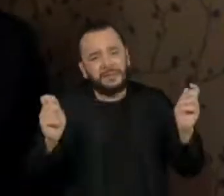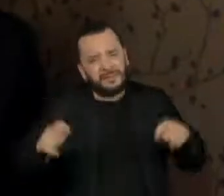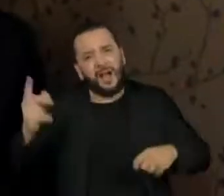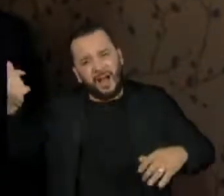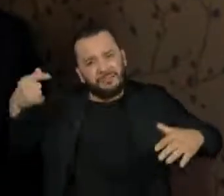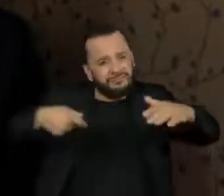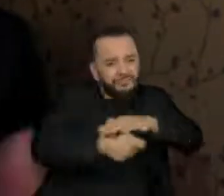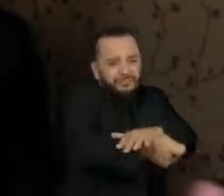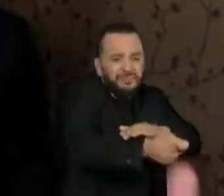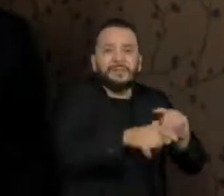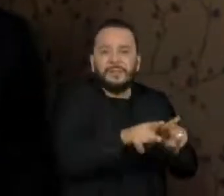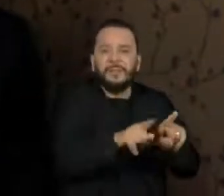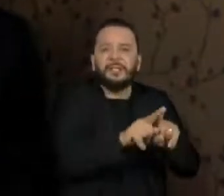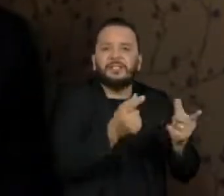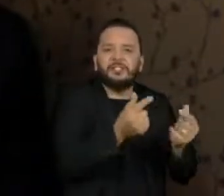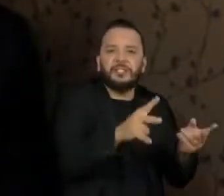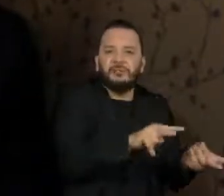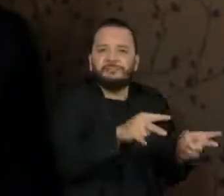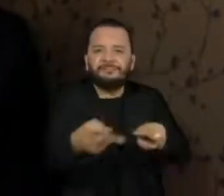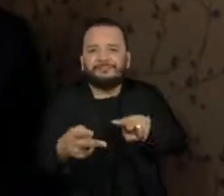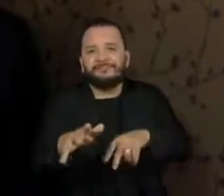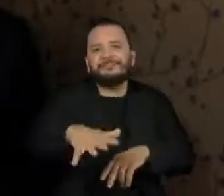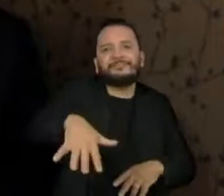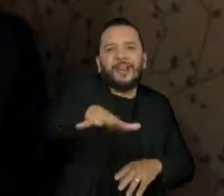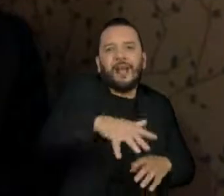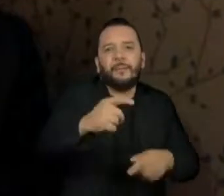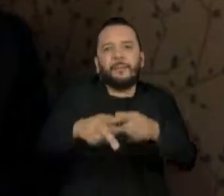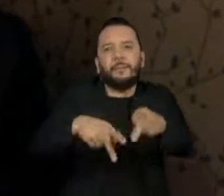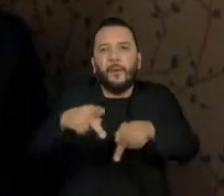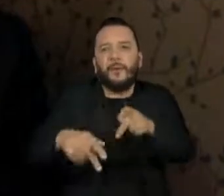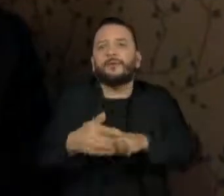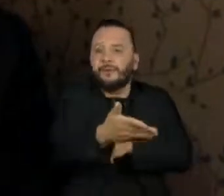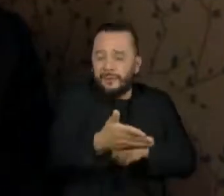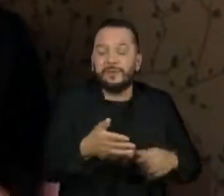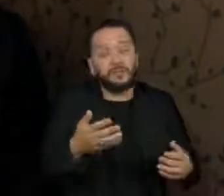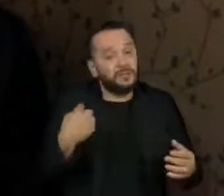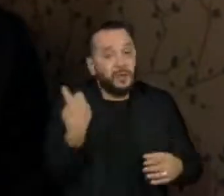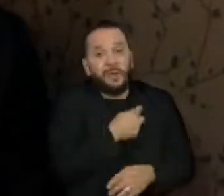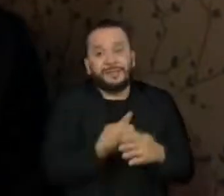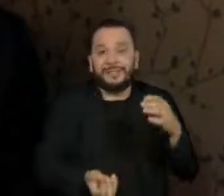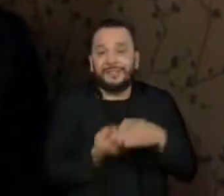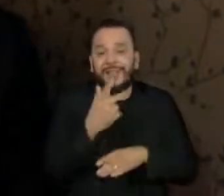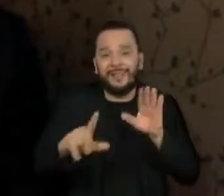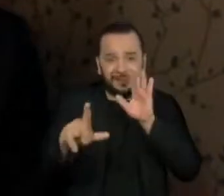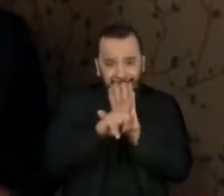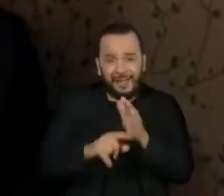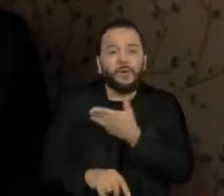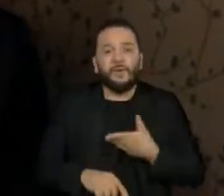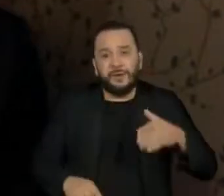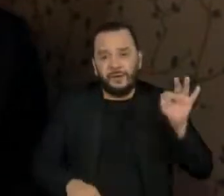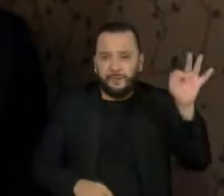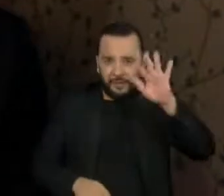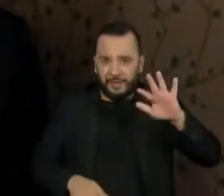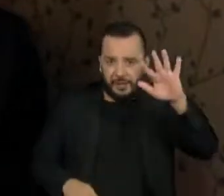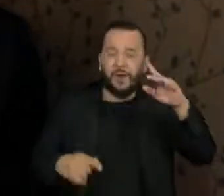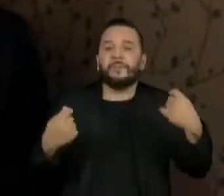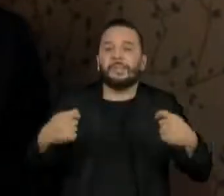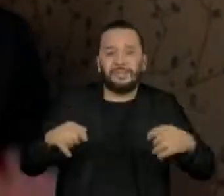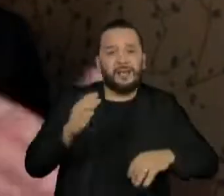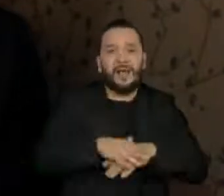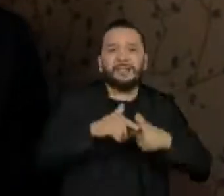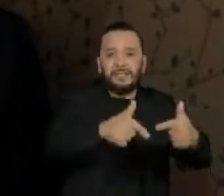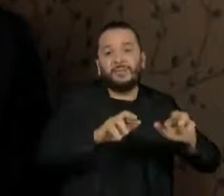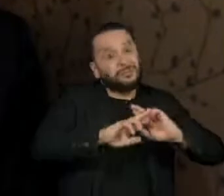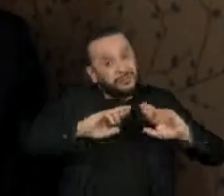populações tradicionais. Mas nós precisamos criar o arcabouço legislativo para isso e o governo federal precisa mudar a sua postura